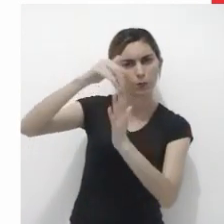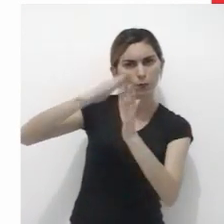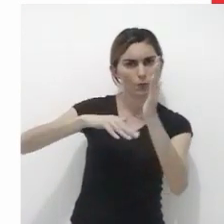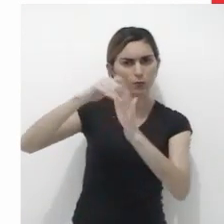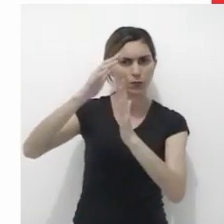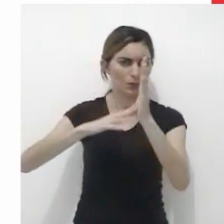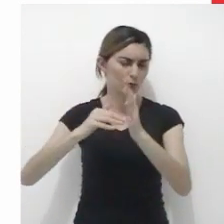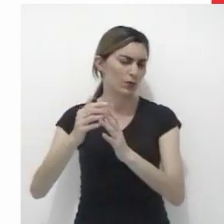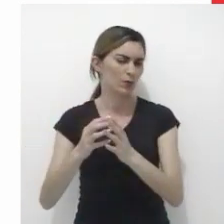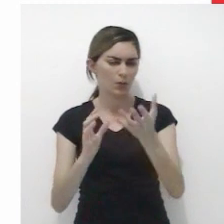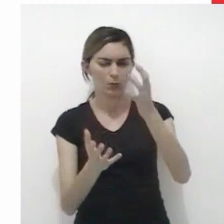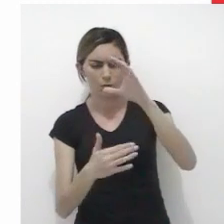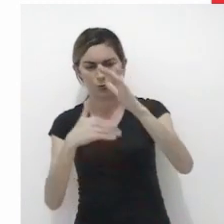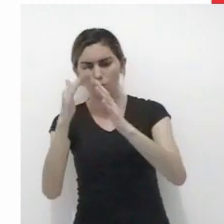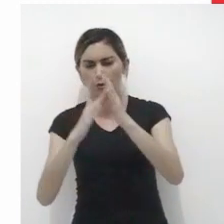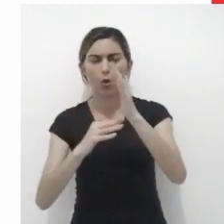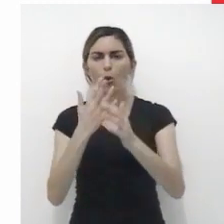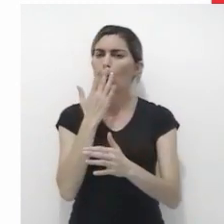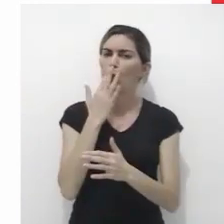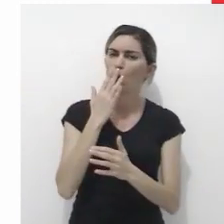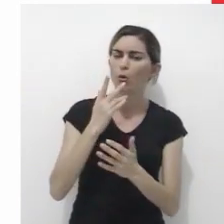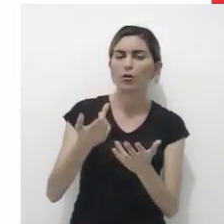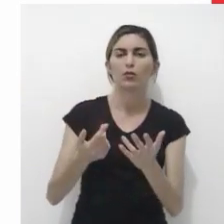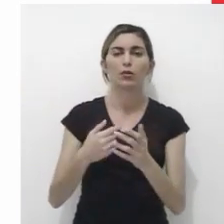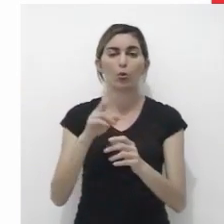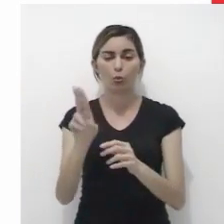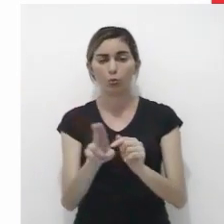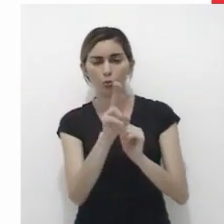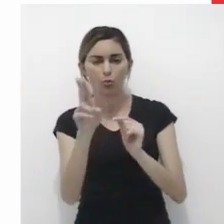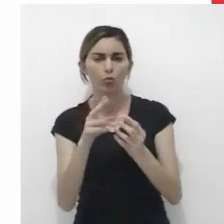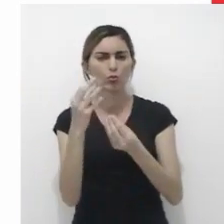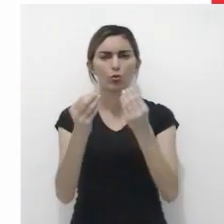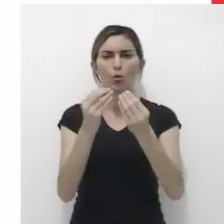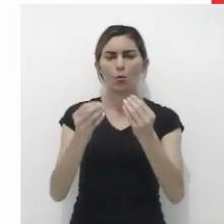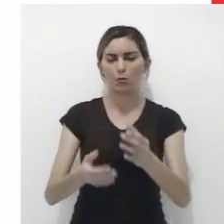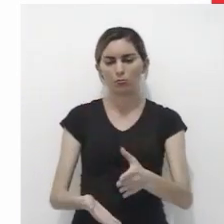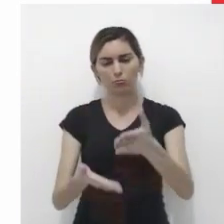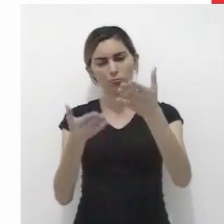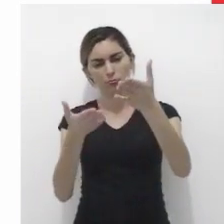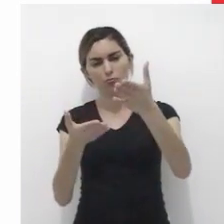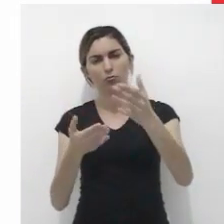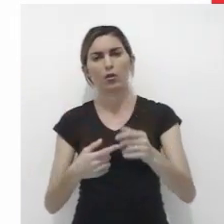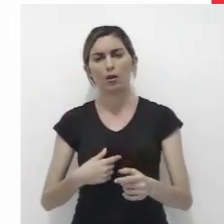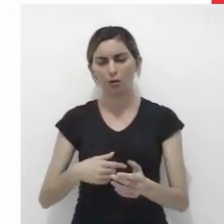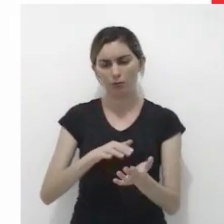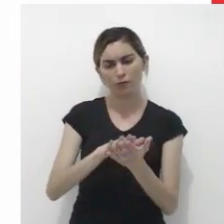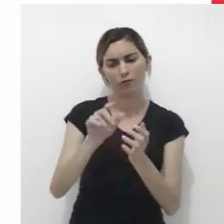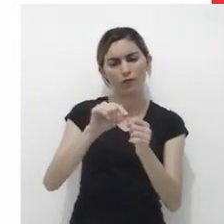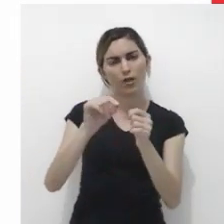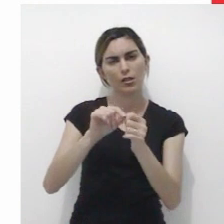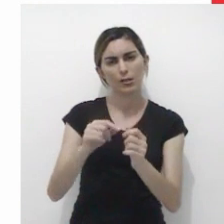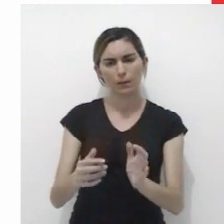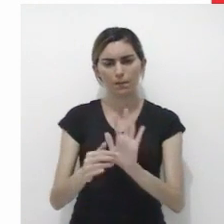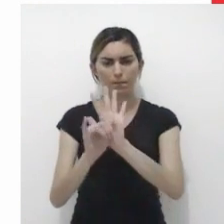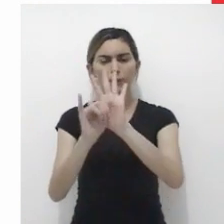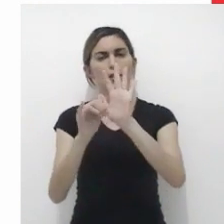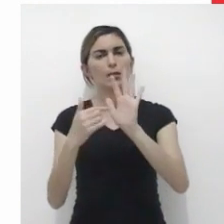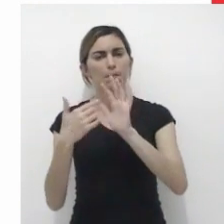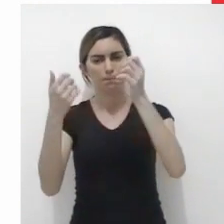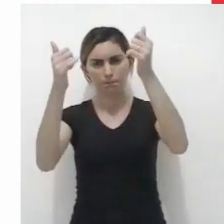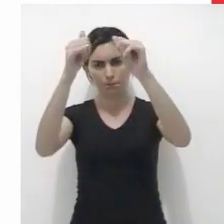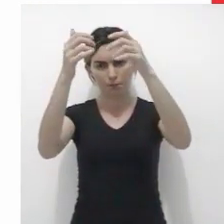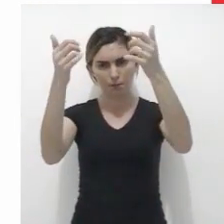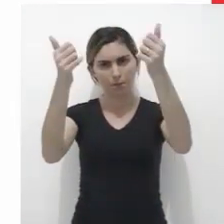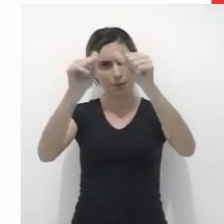de tinta, que pode ser preta ou colorida e é utilizada como matriz para imprimir a imagem